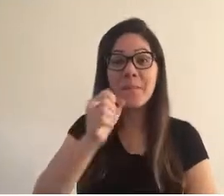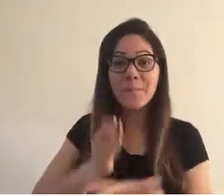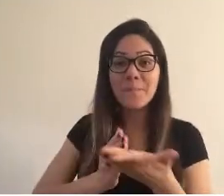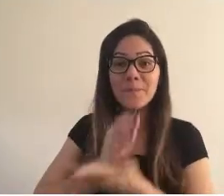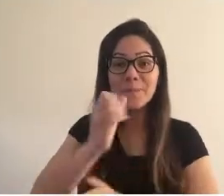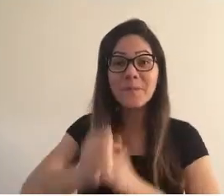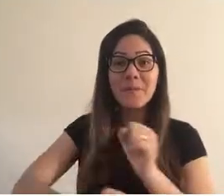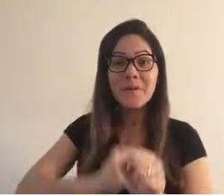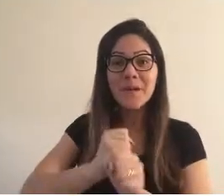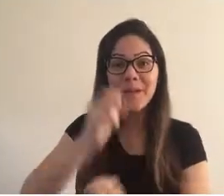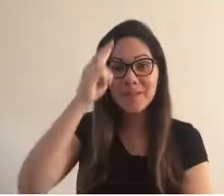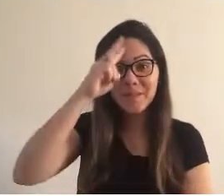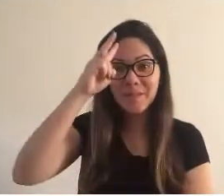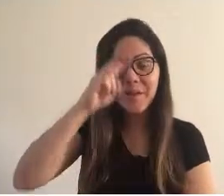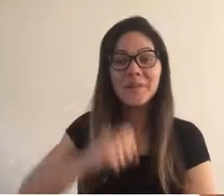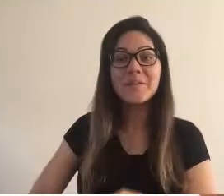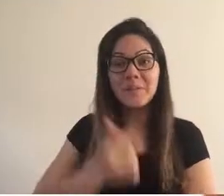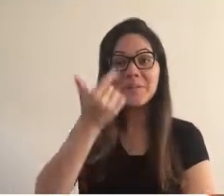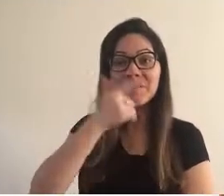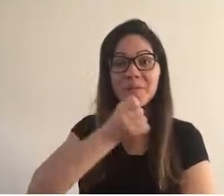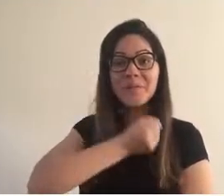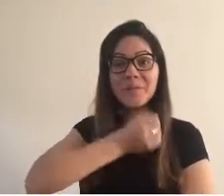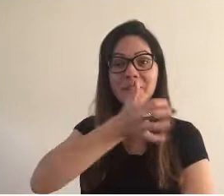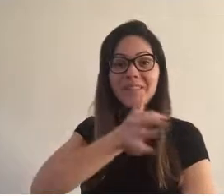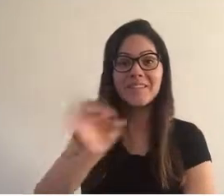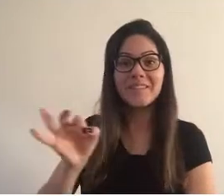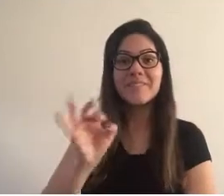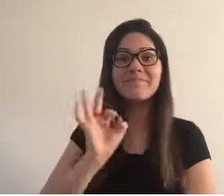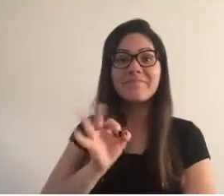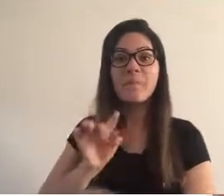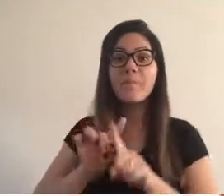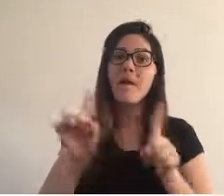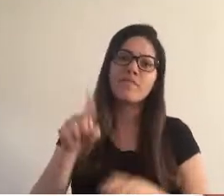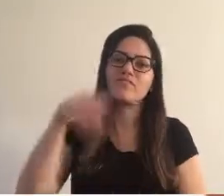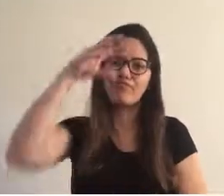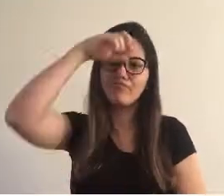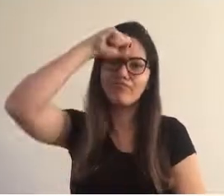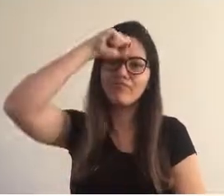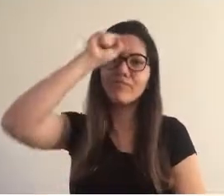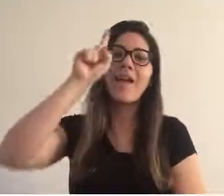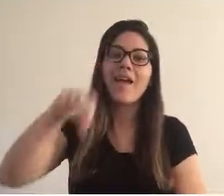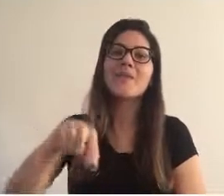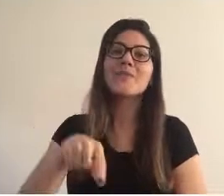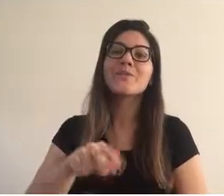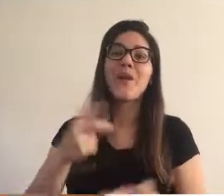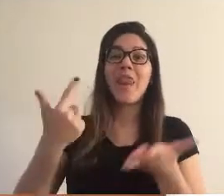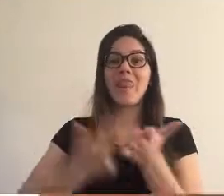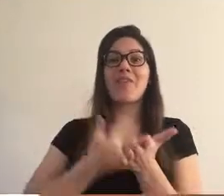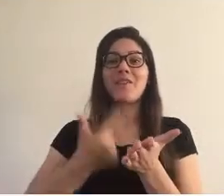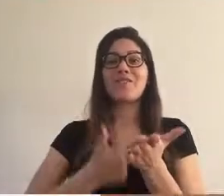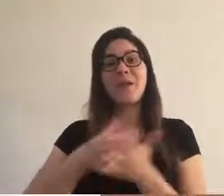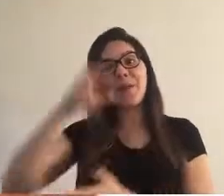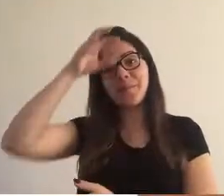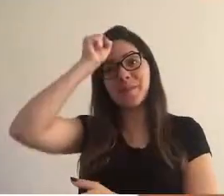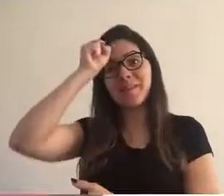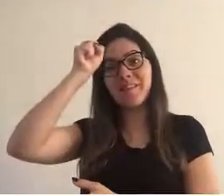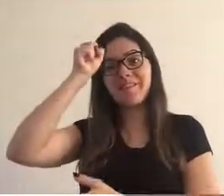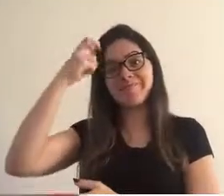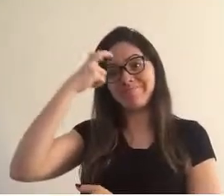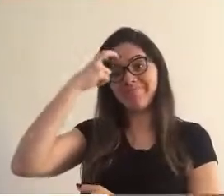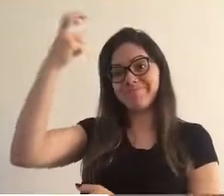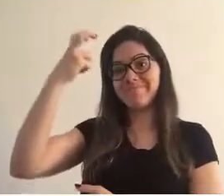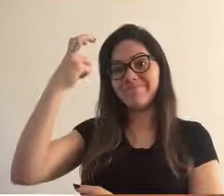sim, passou em história. Sim, tirou nota máxima, mas não aprendeu. É sobre isso que trata o livro